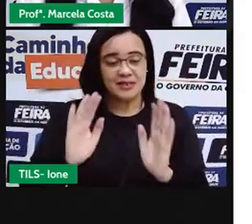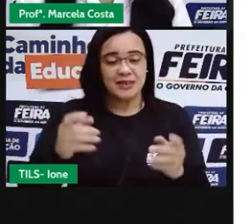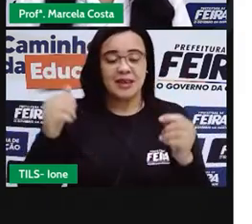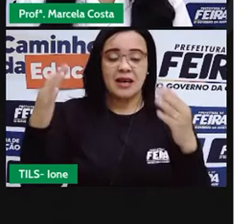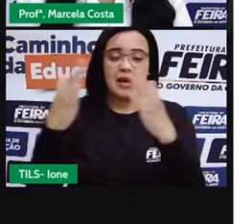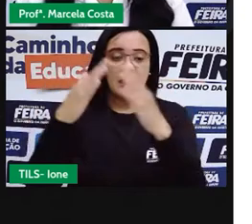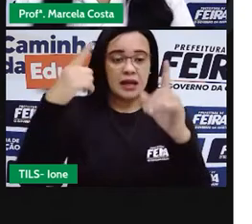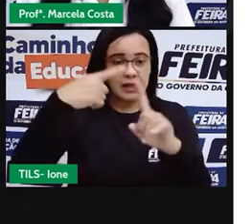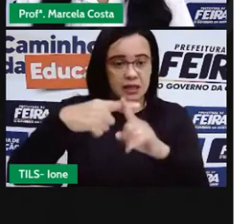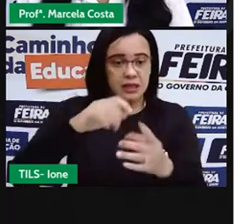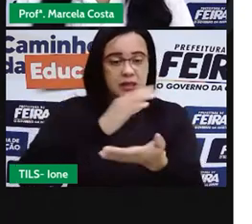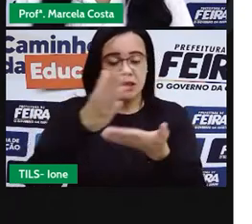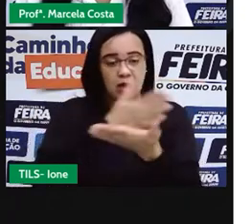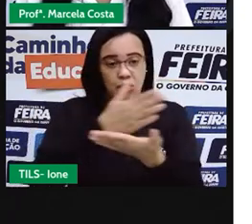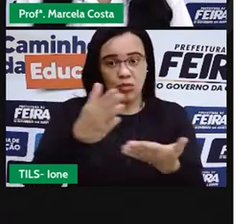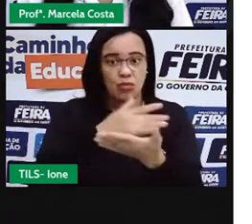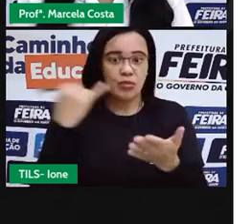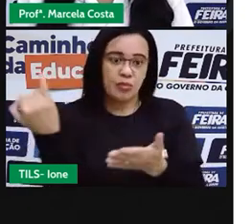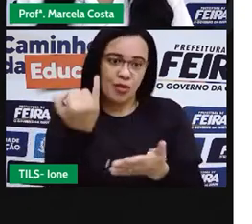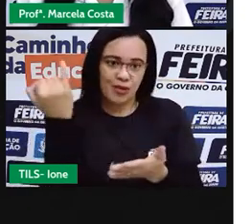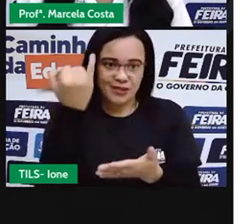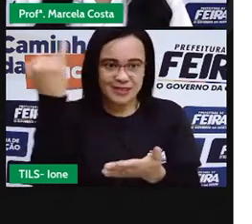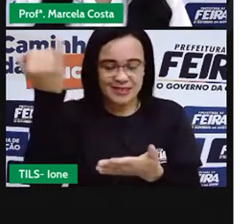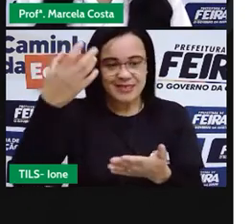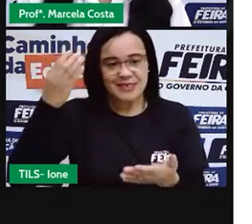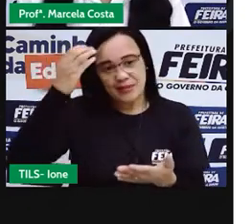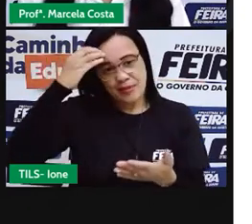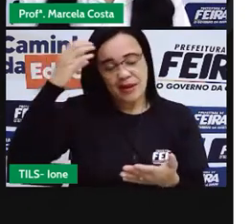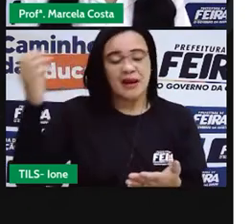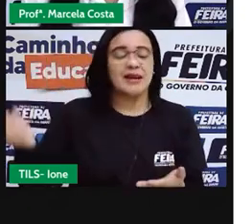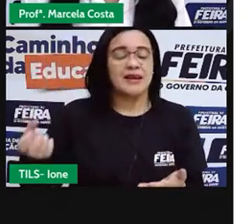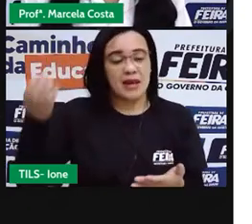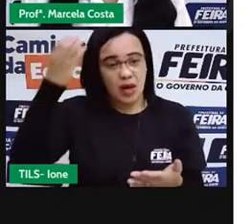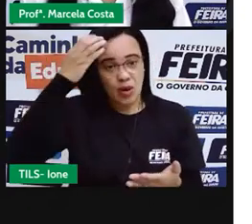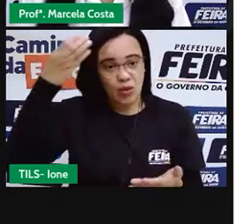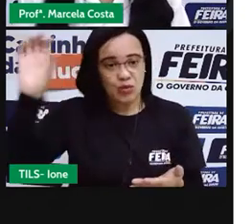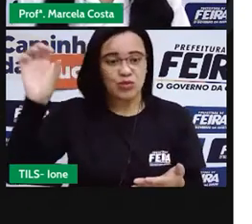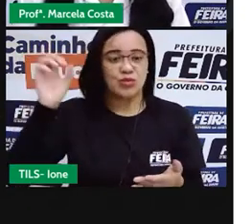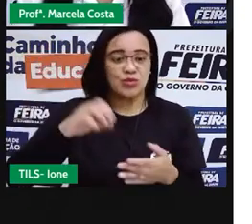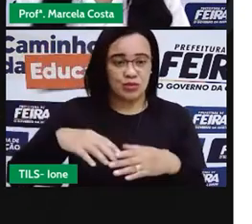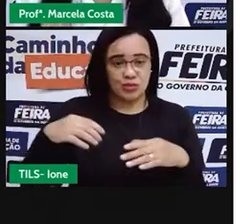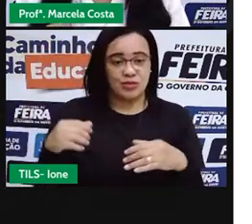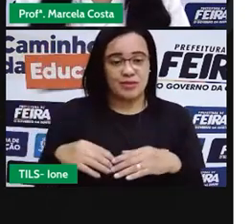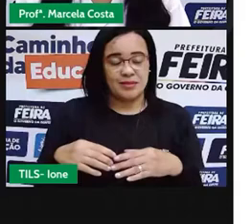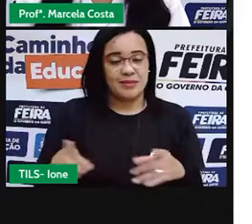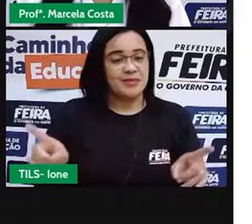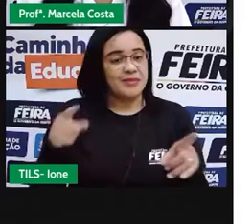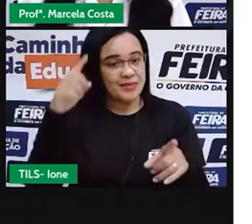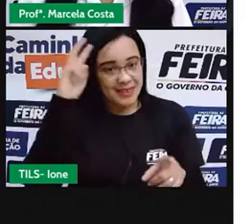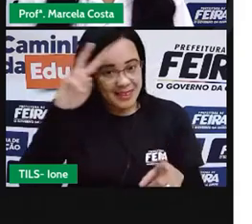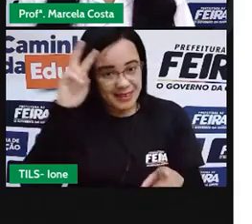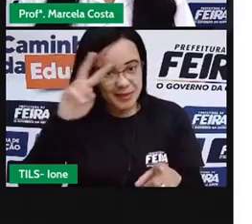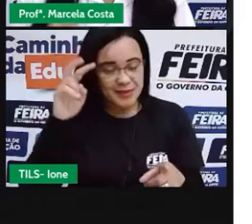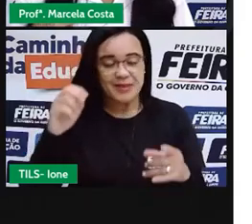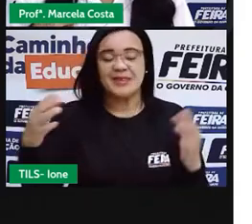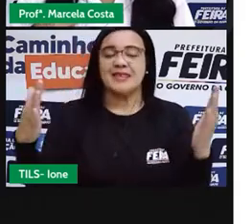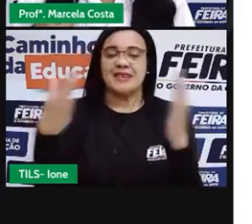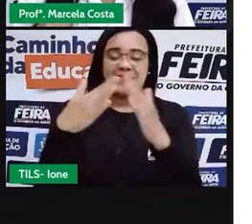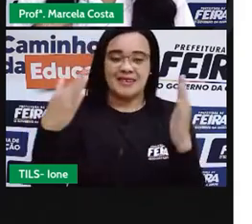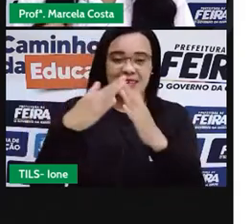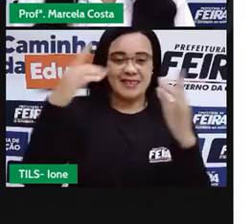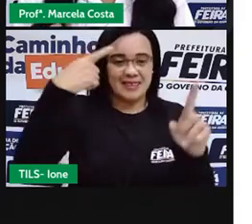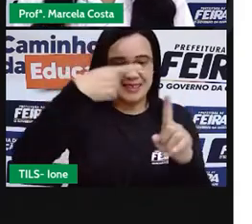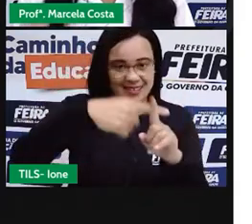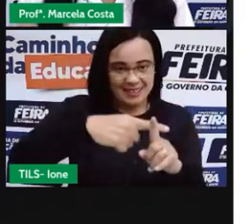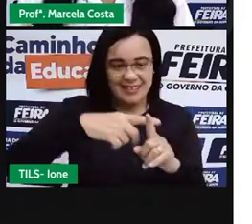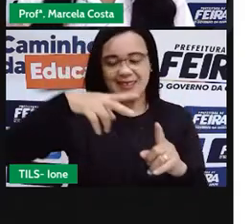cultura, para a nossa história, como a Igreja Senhor dos Passos, a Igreja Nossa